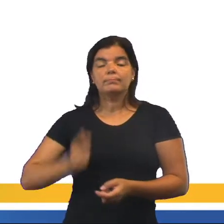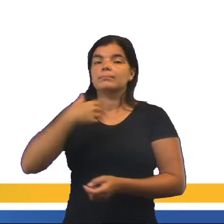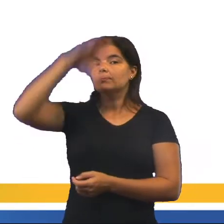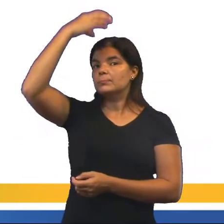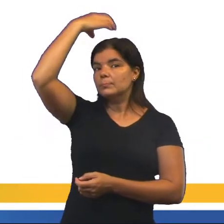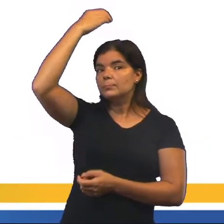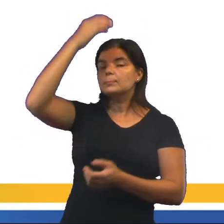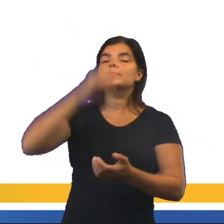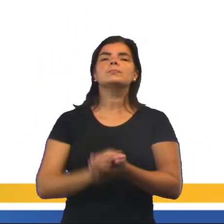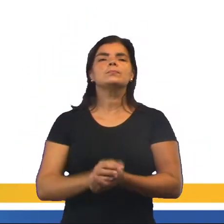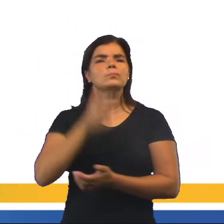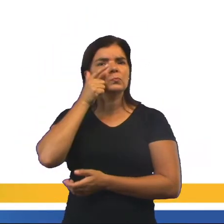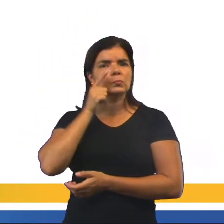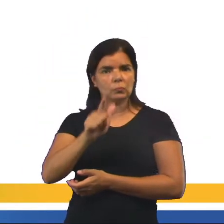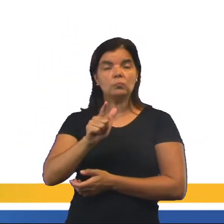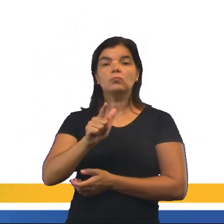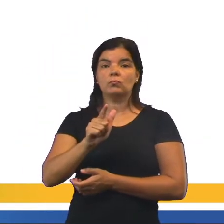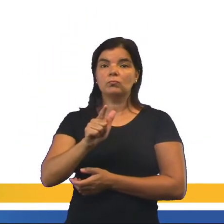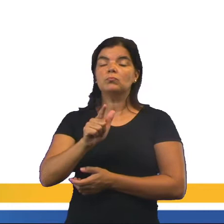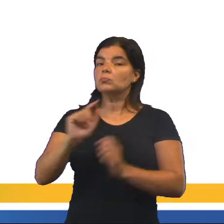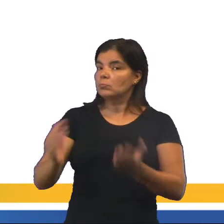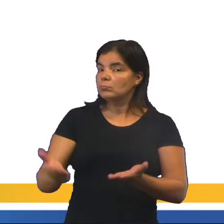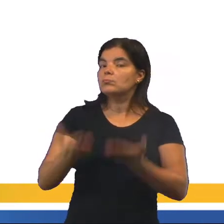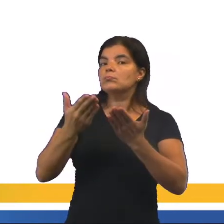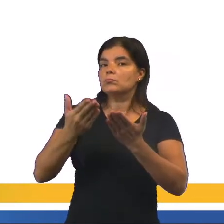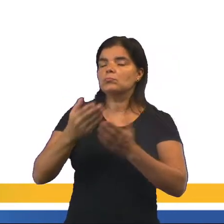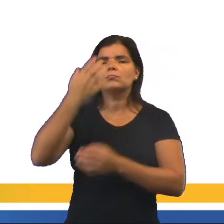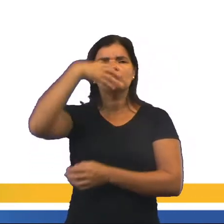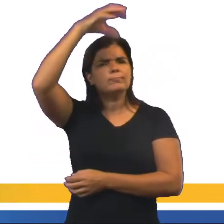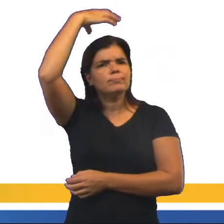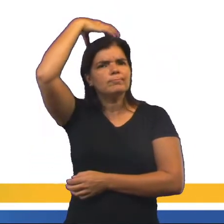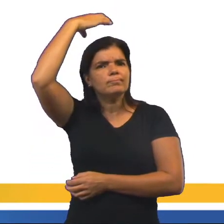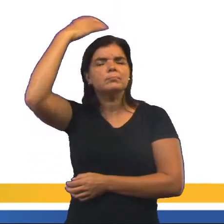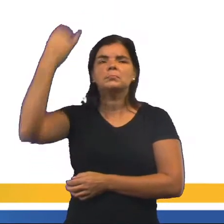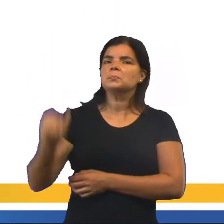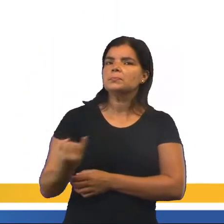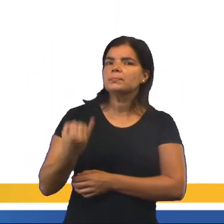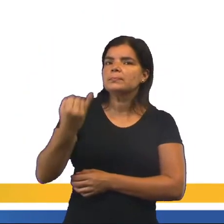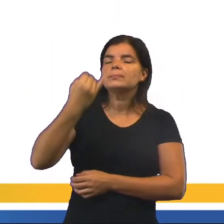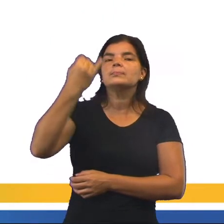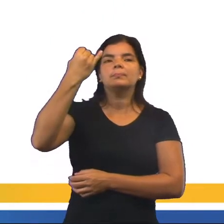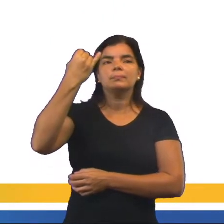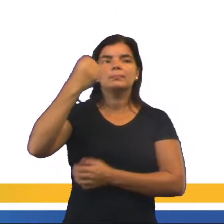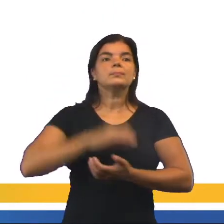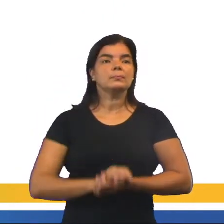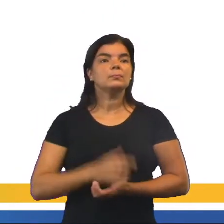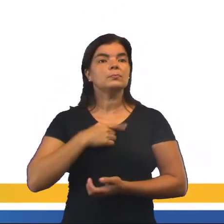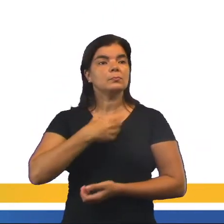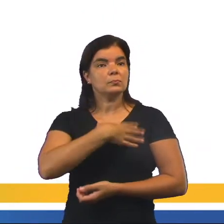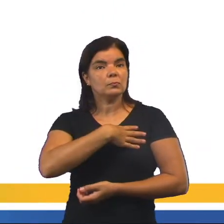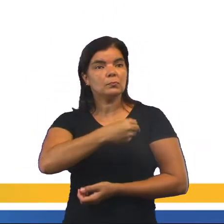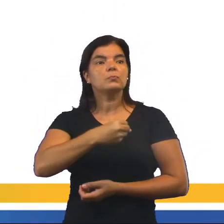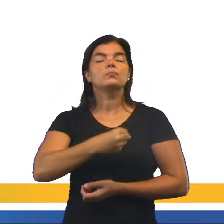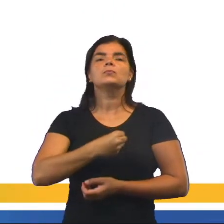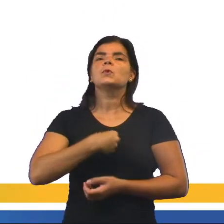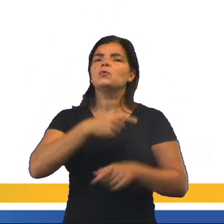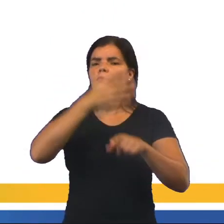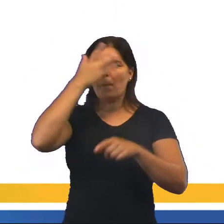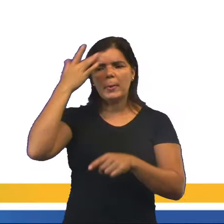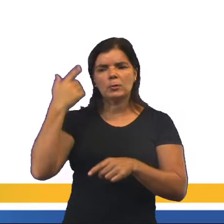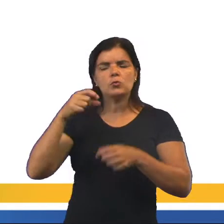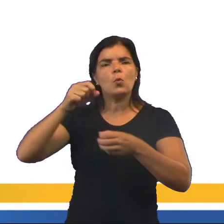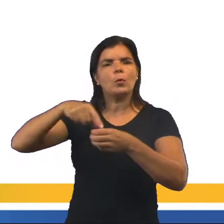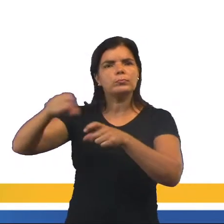Império Bizantino, ele ganhou esplendor. Foi um dos imperadores mais importantes da época. Ele era filho de camponês.